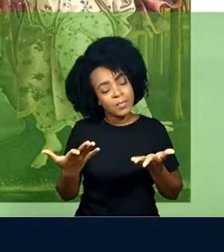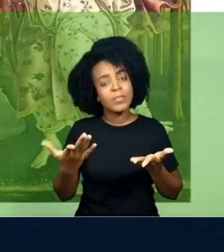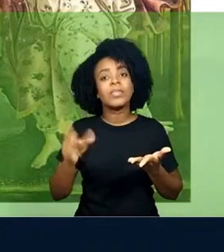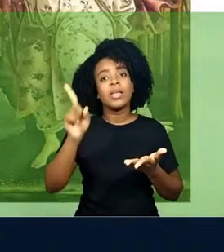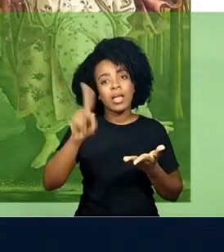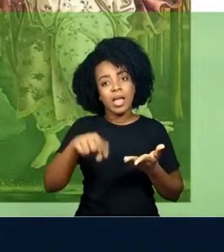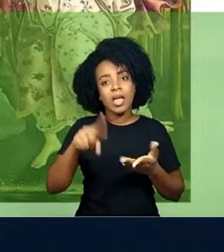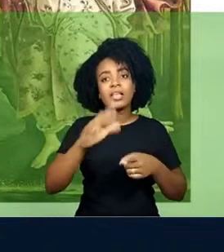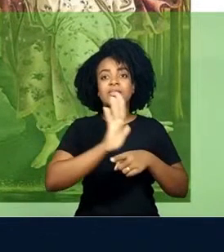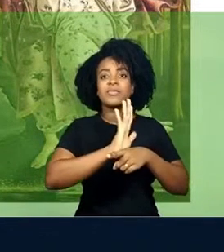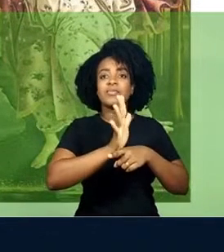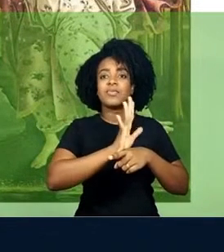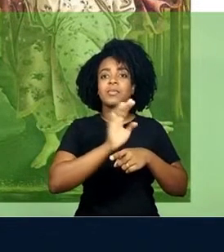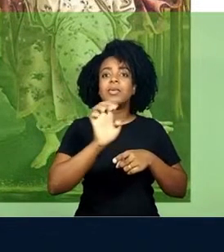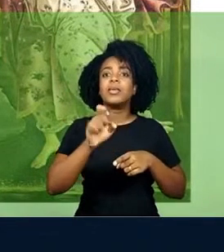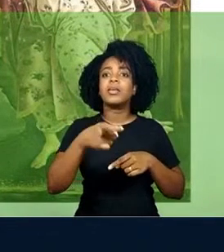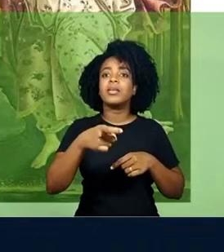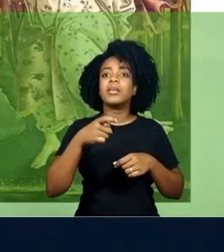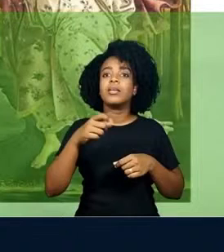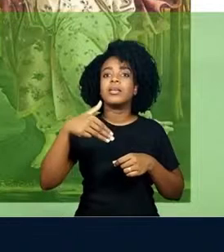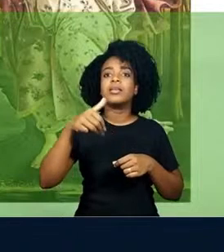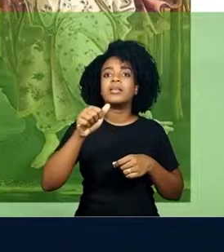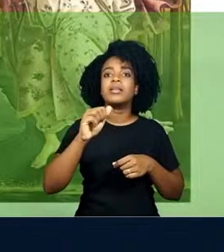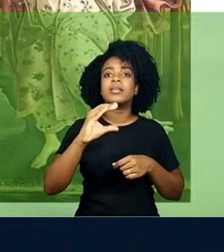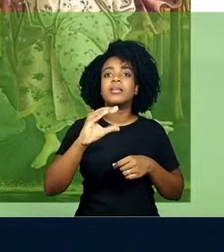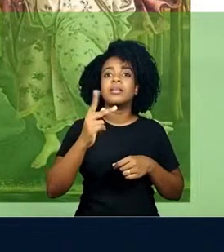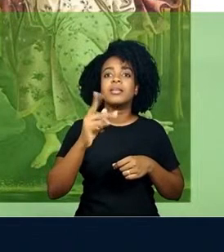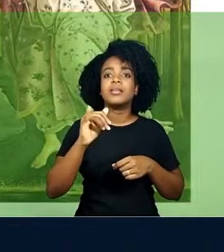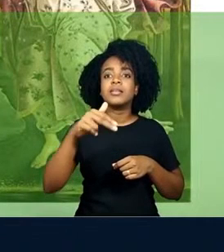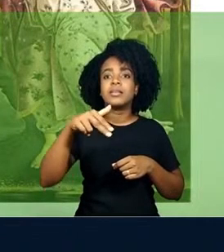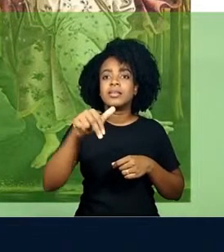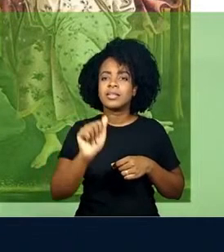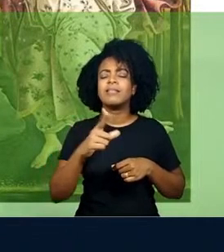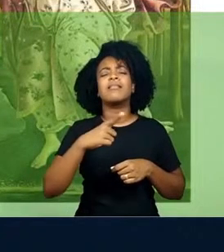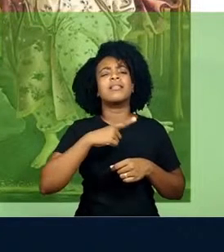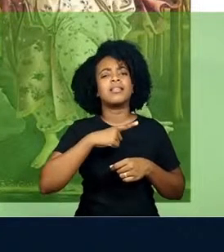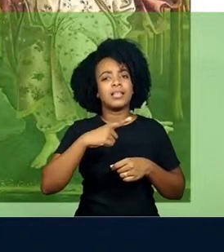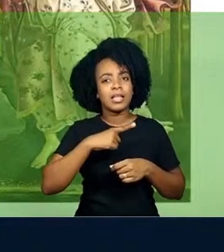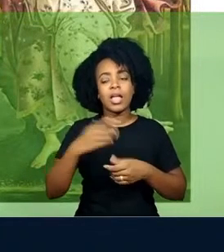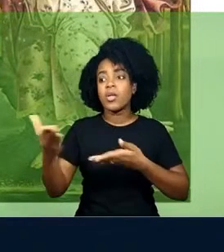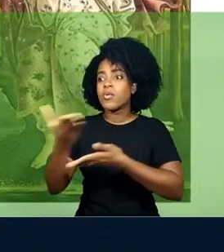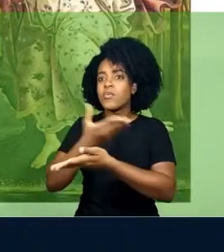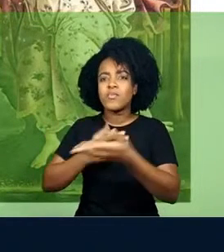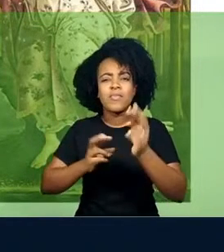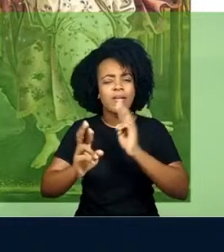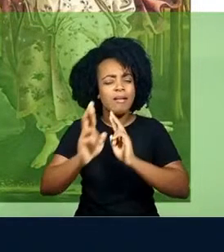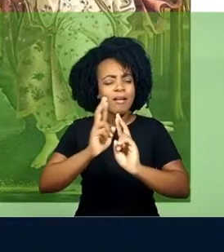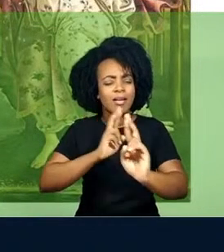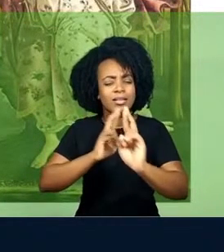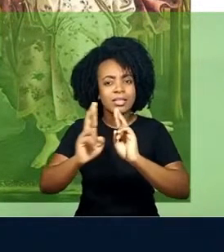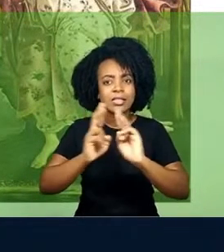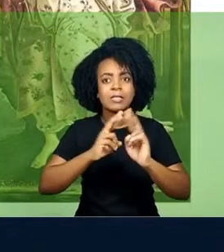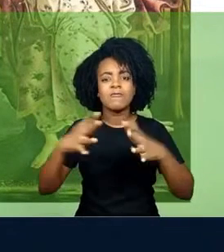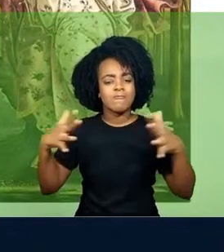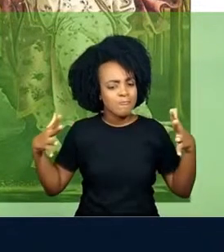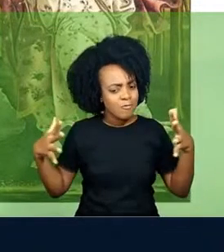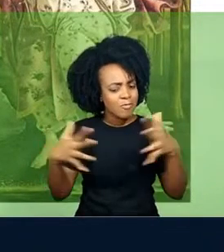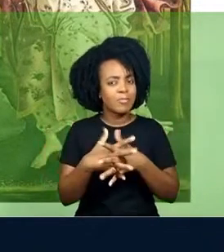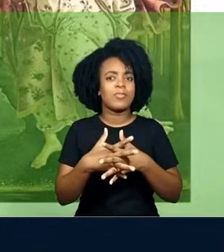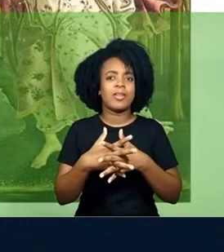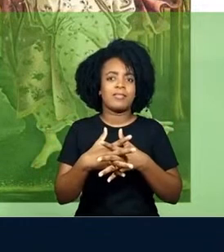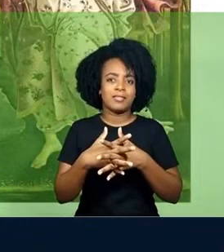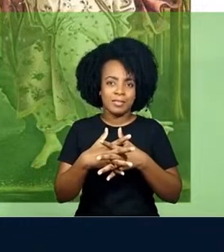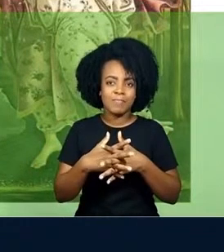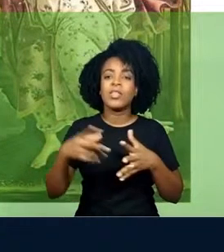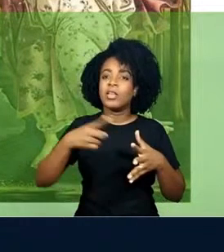E é isso que o filme Ex Machina traz com Ava, uma relação ainda mais complexa dessa percepção e desses